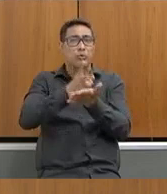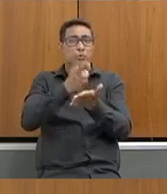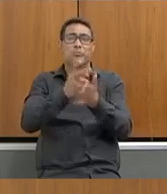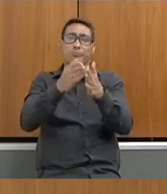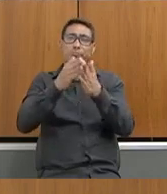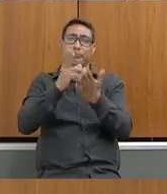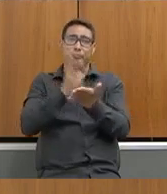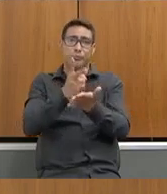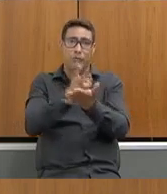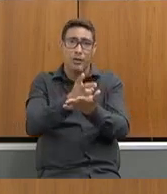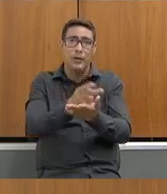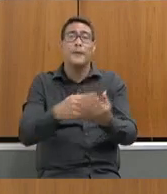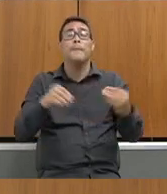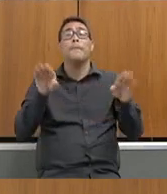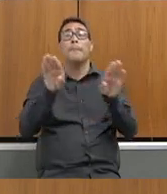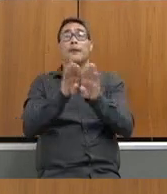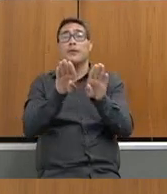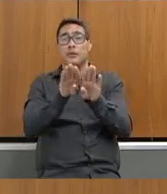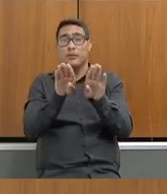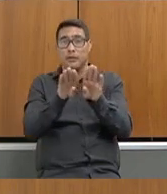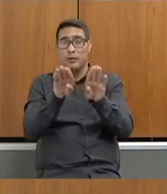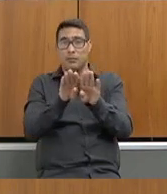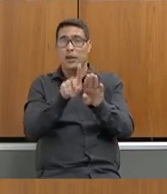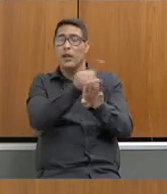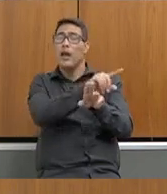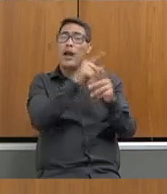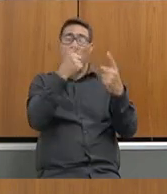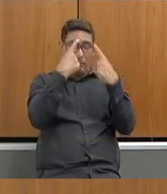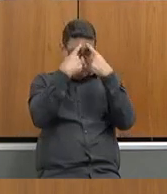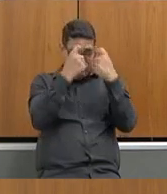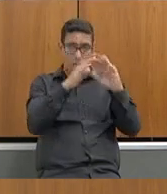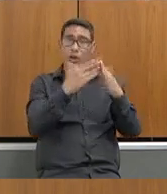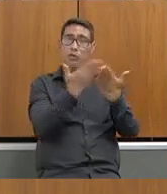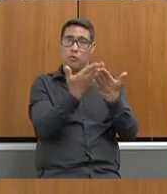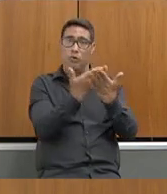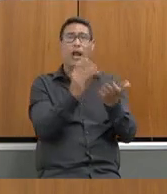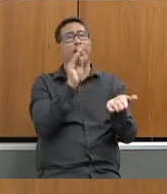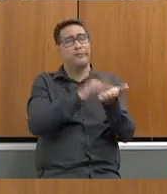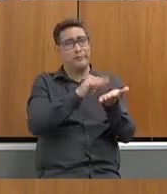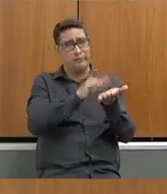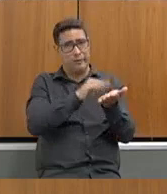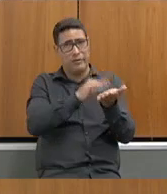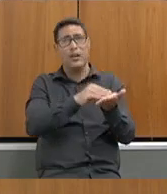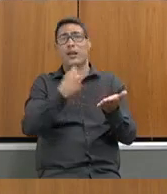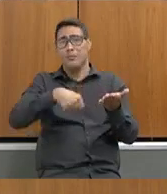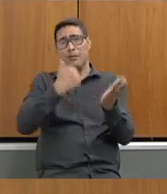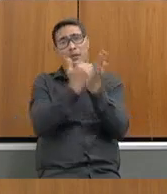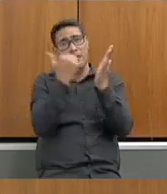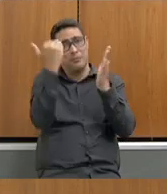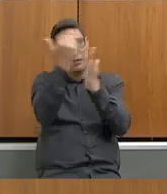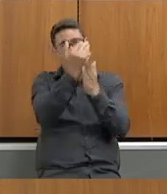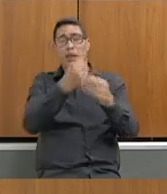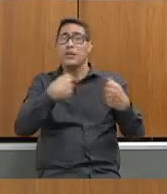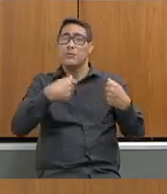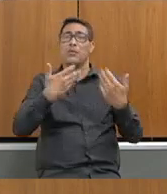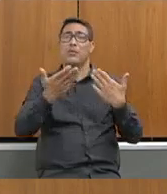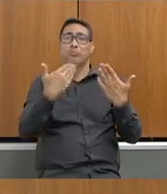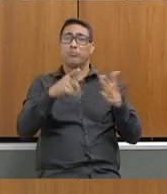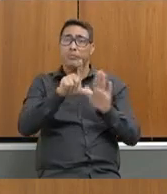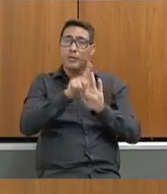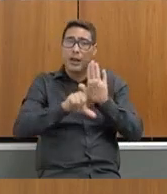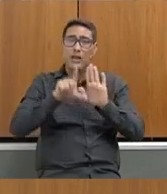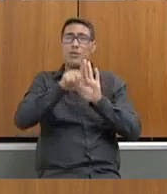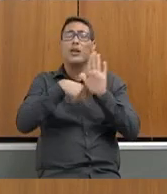violência no ambiente escolar está insuficiente. Nós precisamos de mais. Eu acho que nós deveríamos começar a próxima legislatura chamando todo mundo,